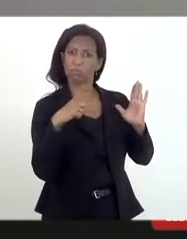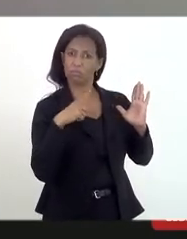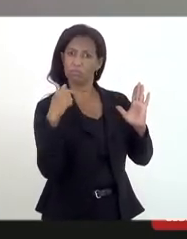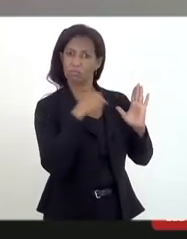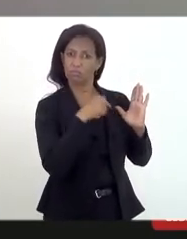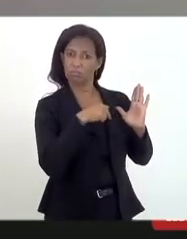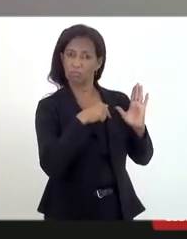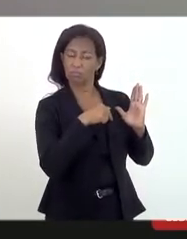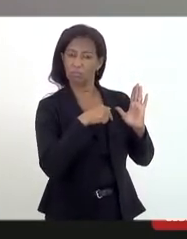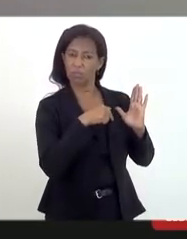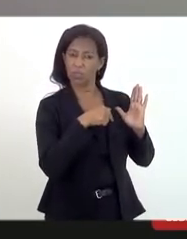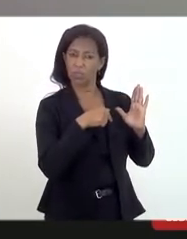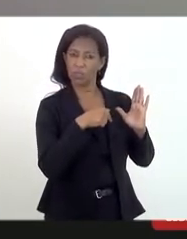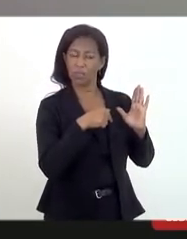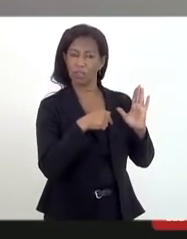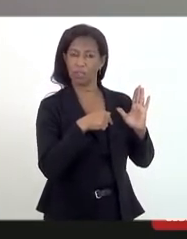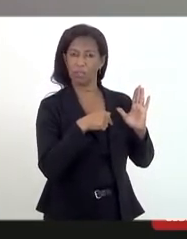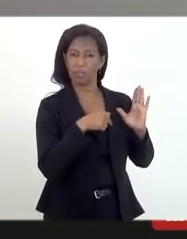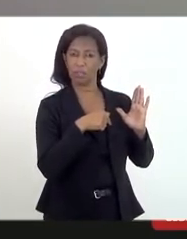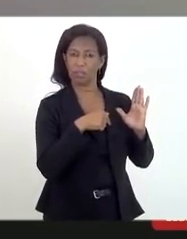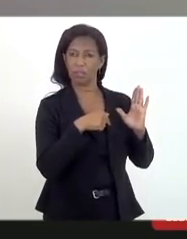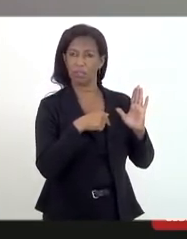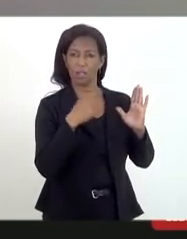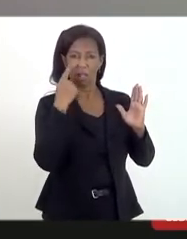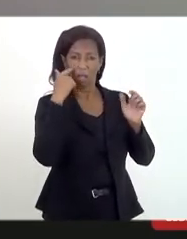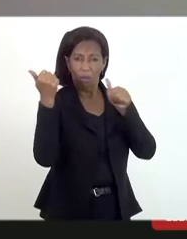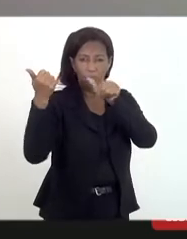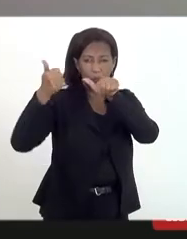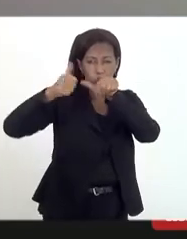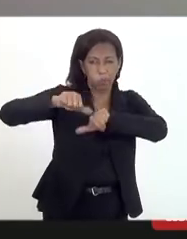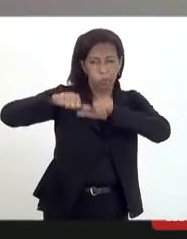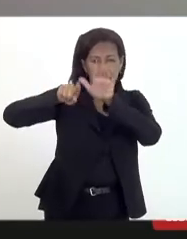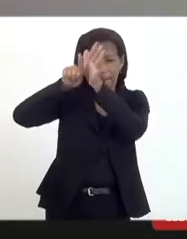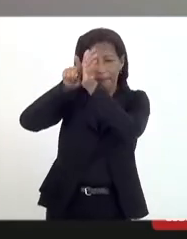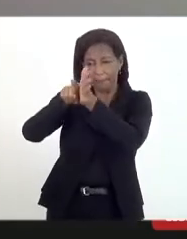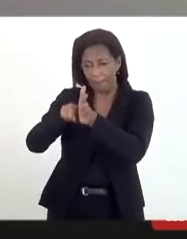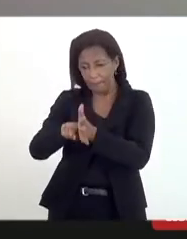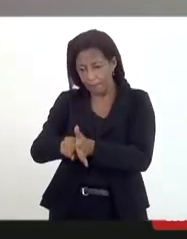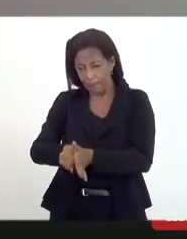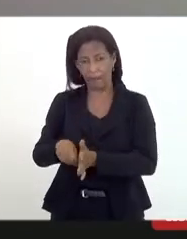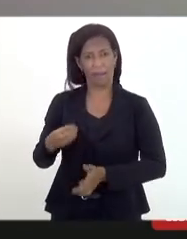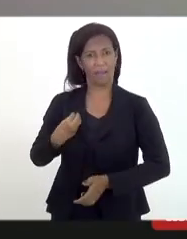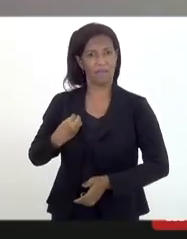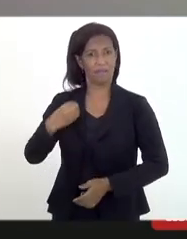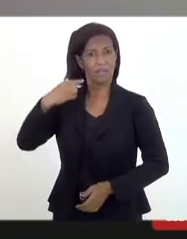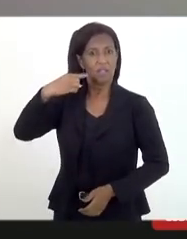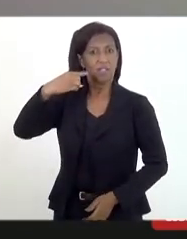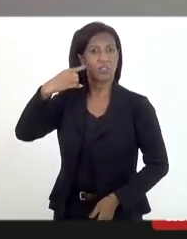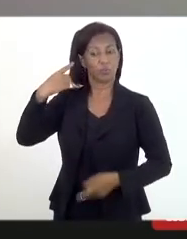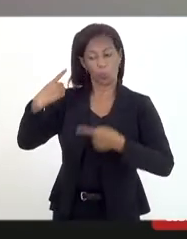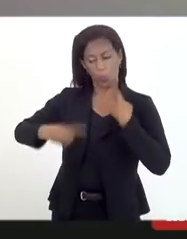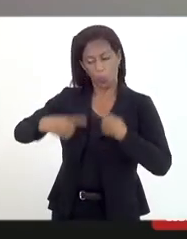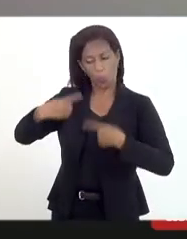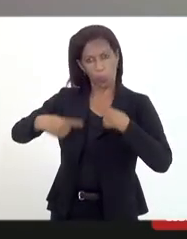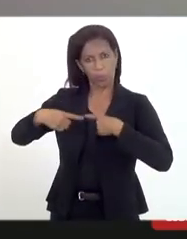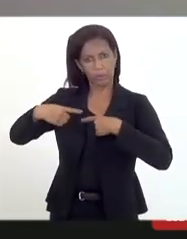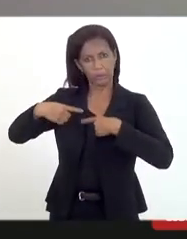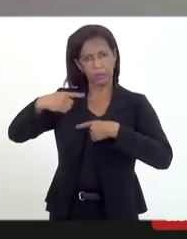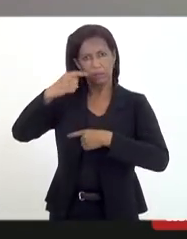a finalidade de verificar a existência e a efetividade de políticas nacionais